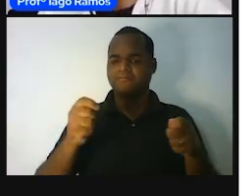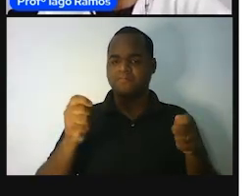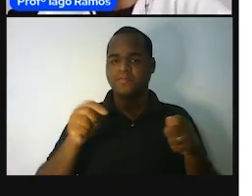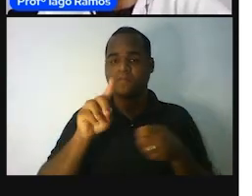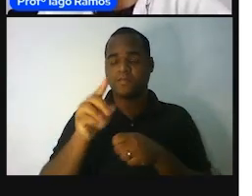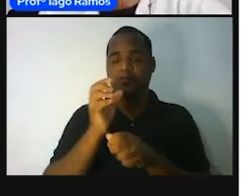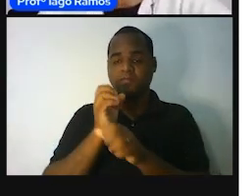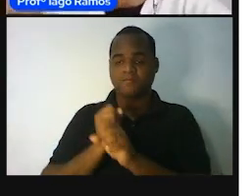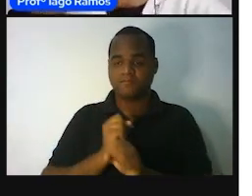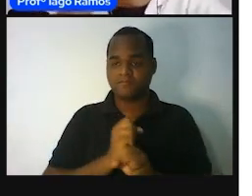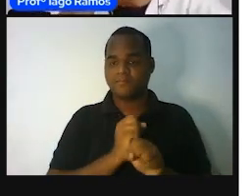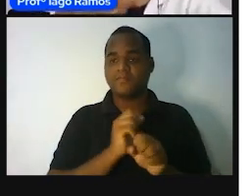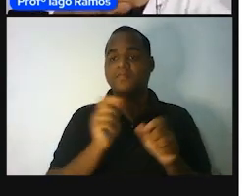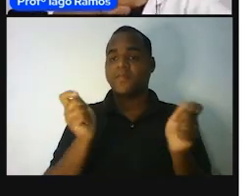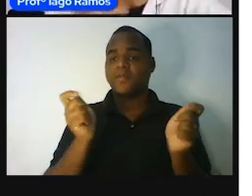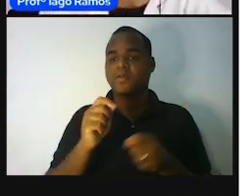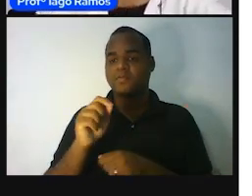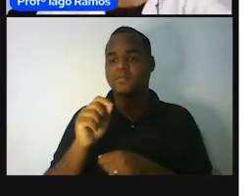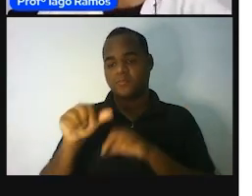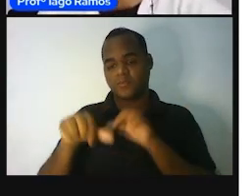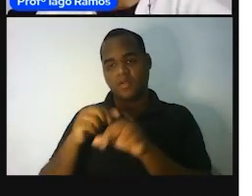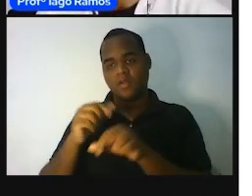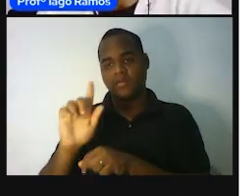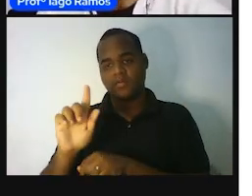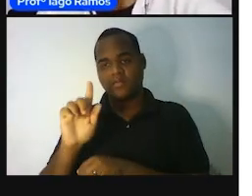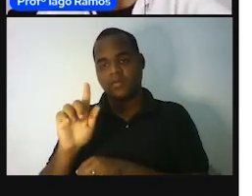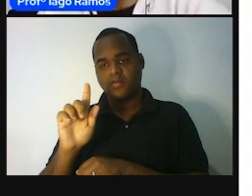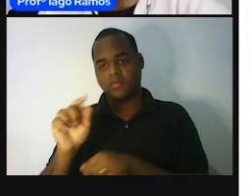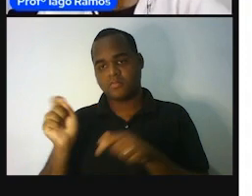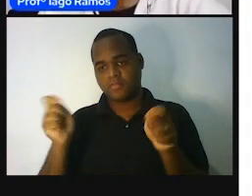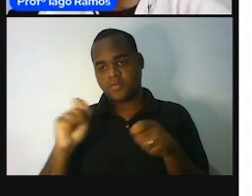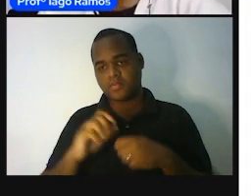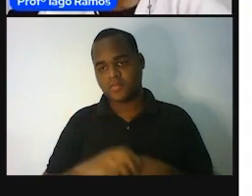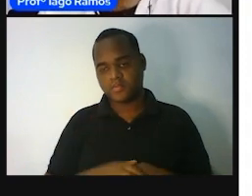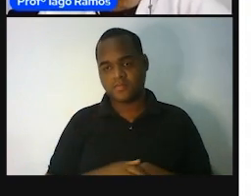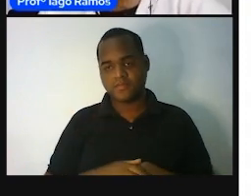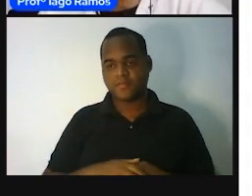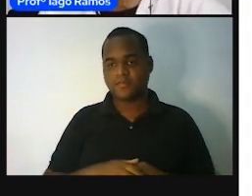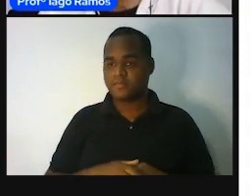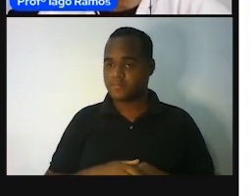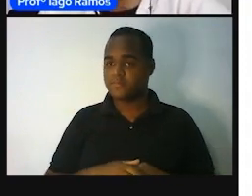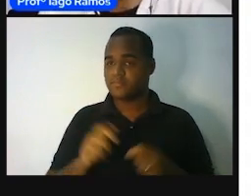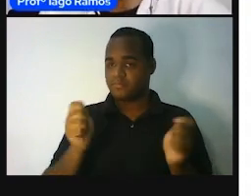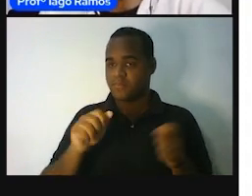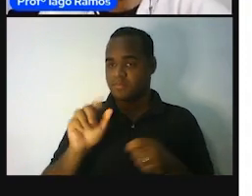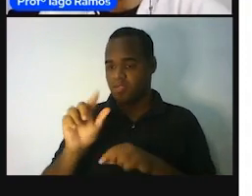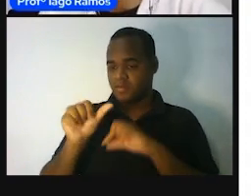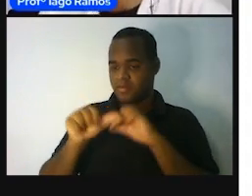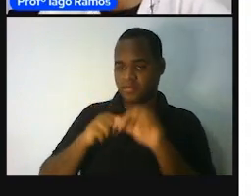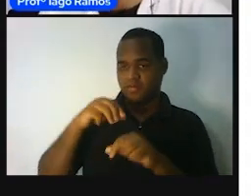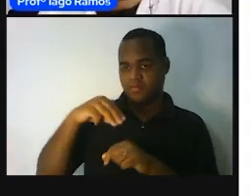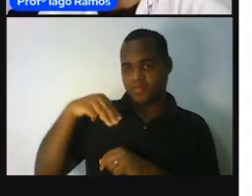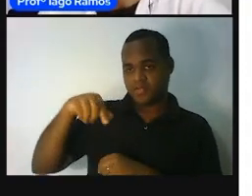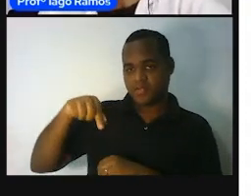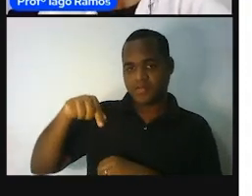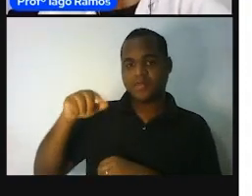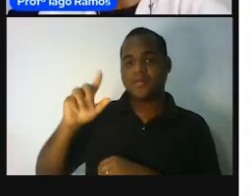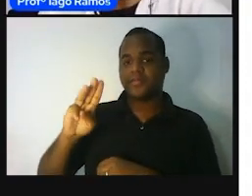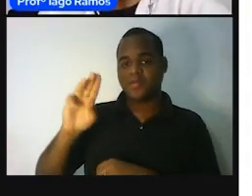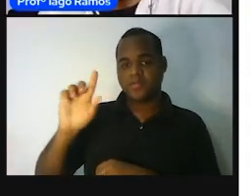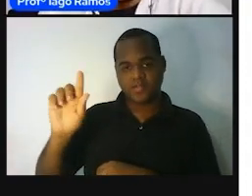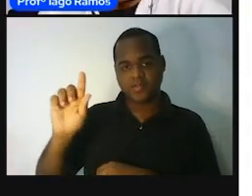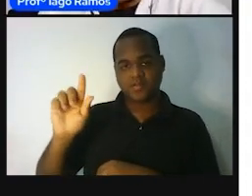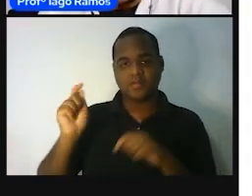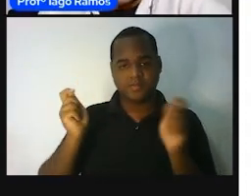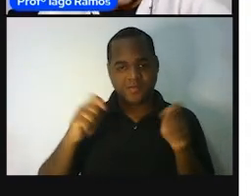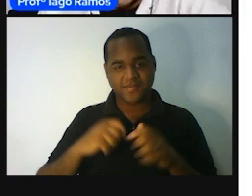quilograma é miligrama? Sim. Dá para saber se quilograma é miligrama? Sim. E, professor,